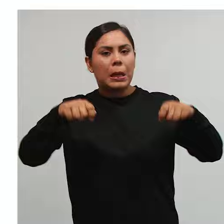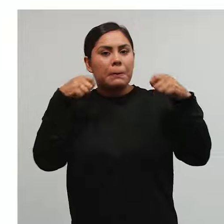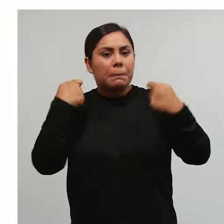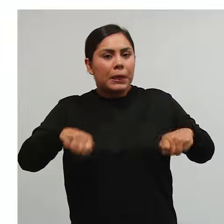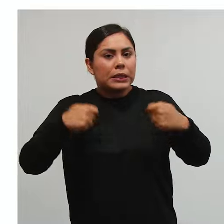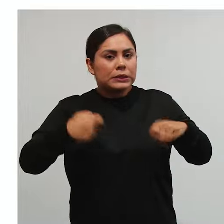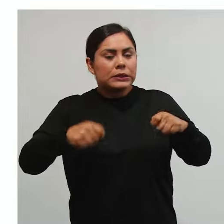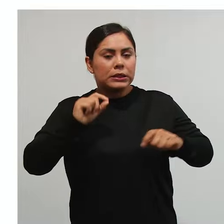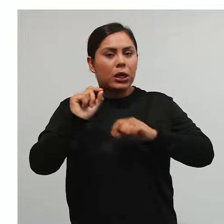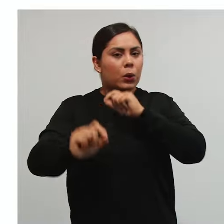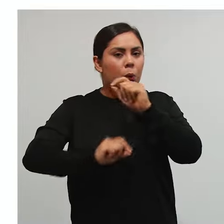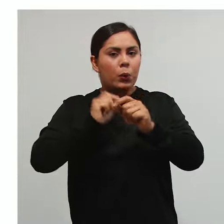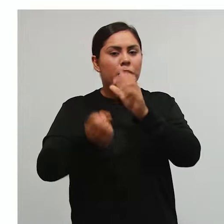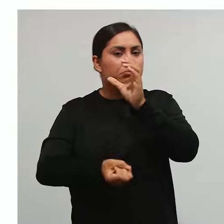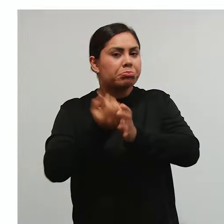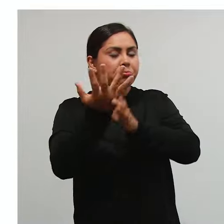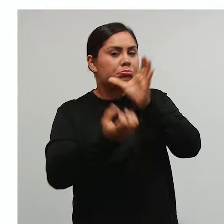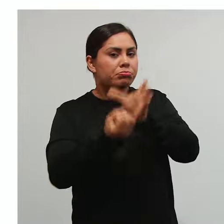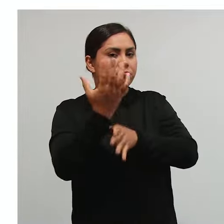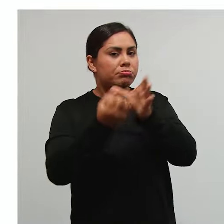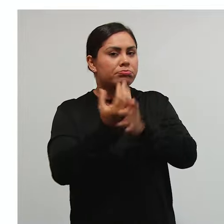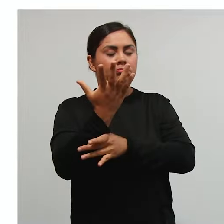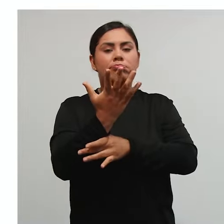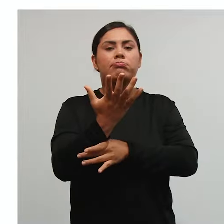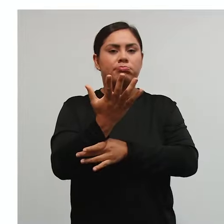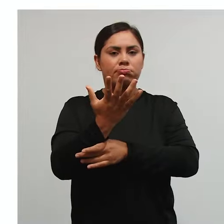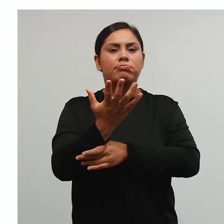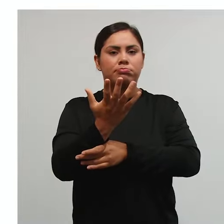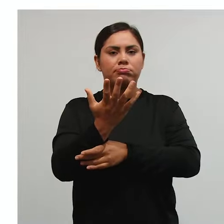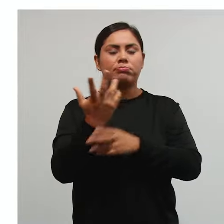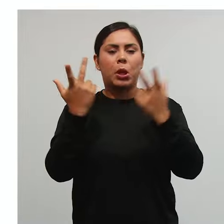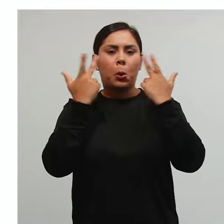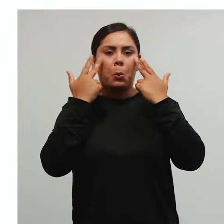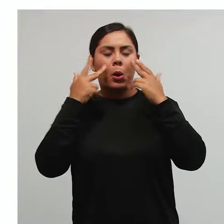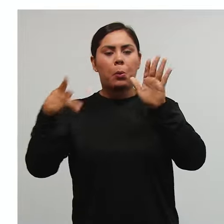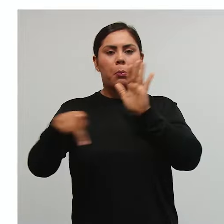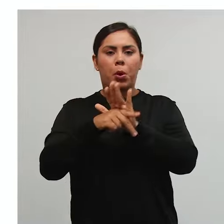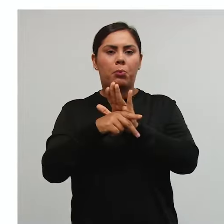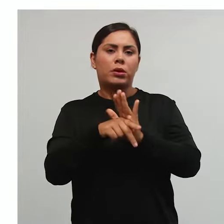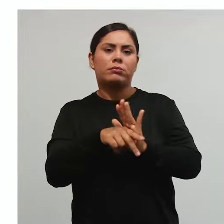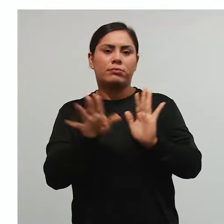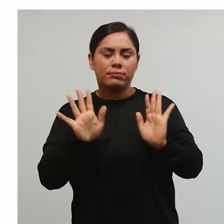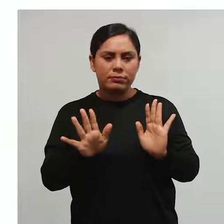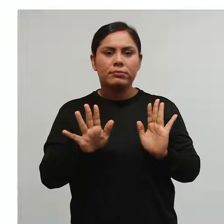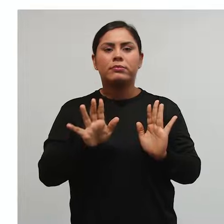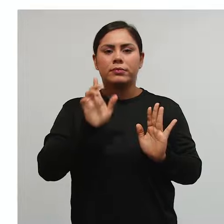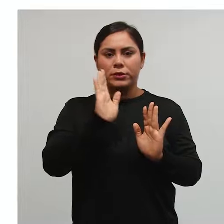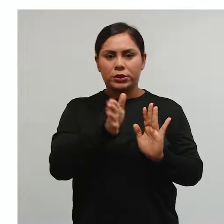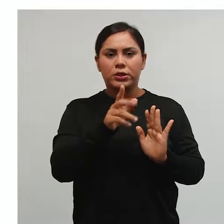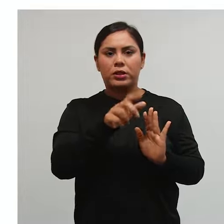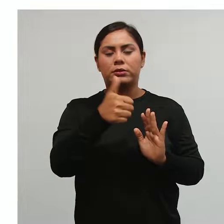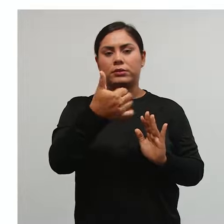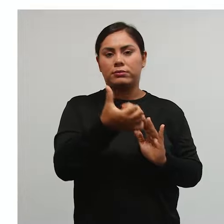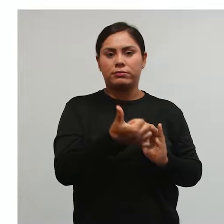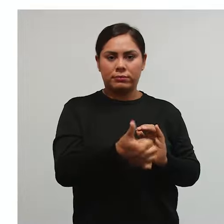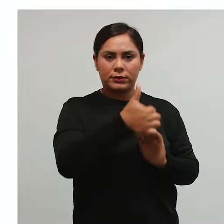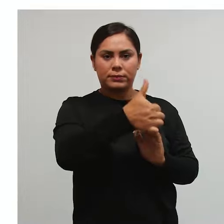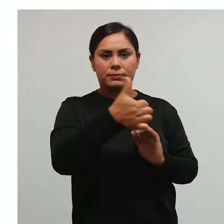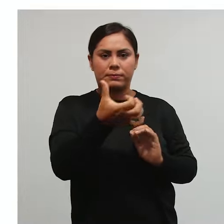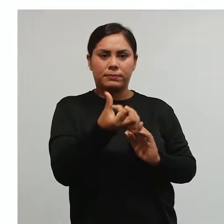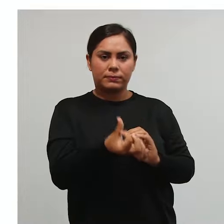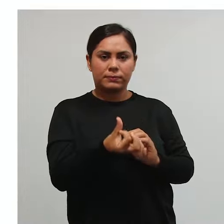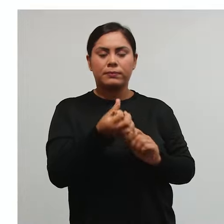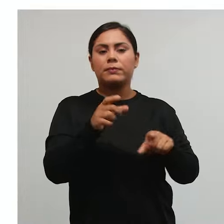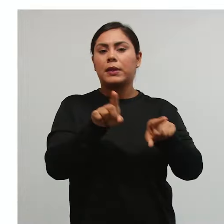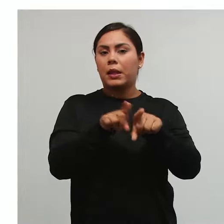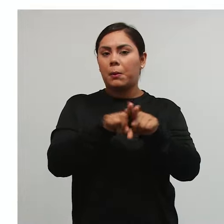necessárias para que se produzam os efeitos normalmente que lhe são próprios. Isso aí é a literalidade do 116. E para a